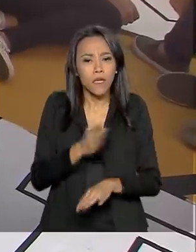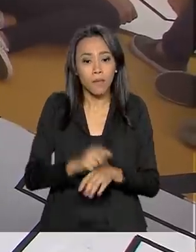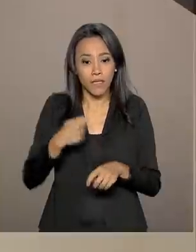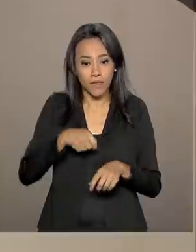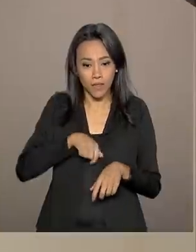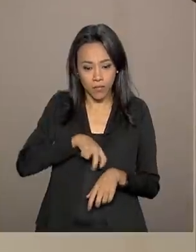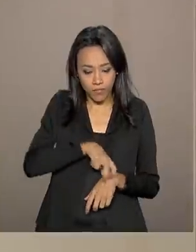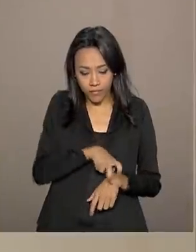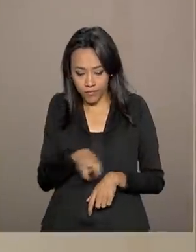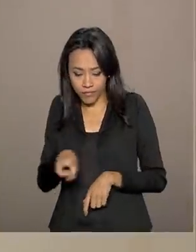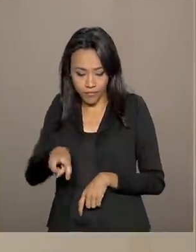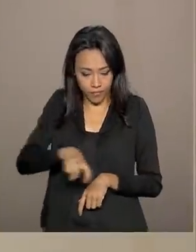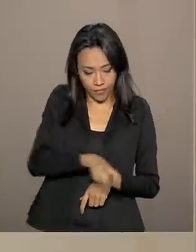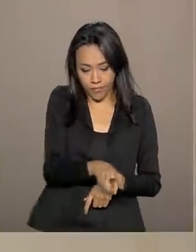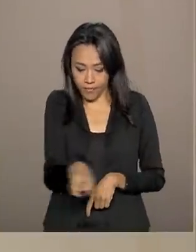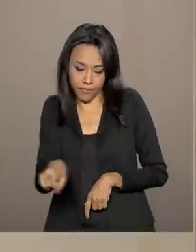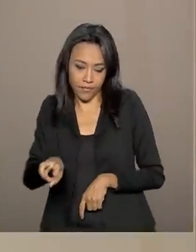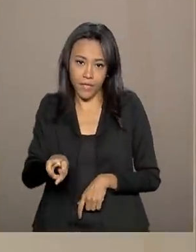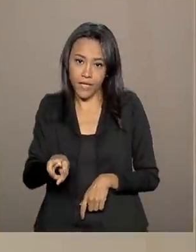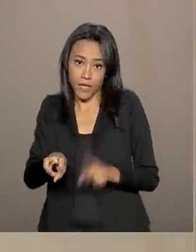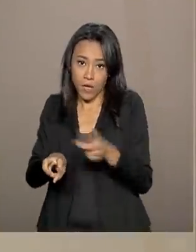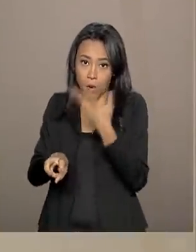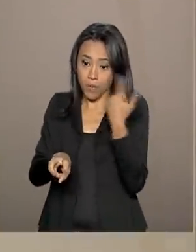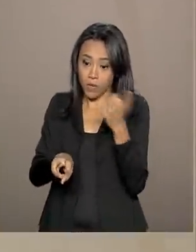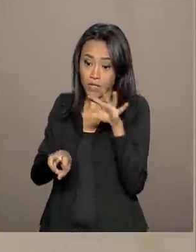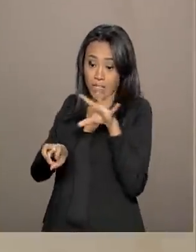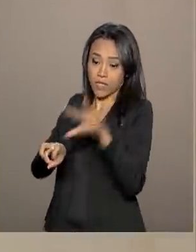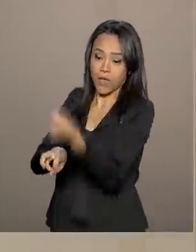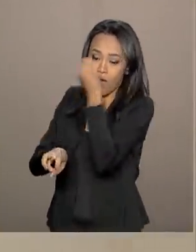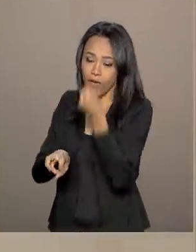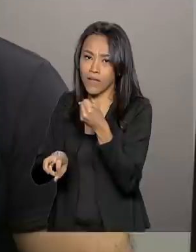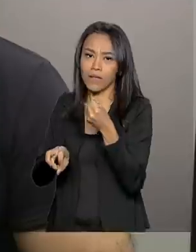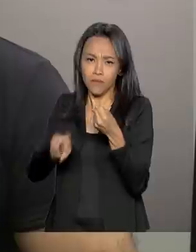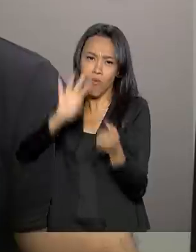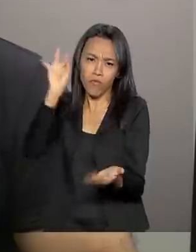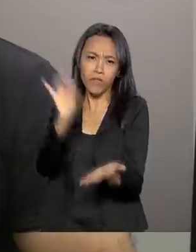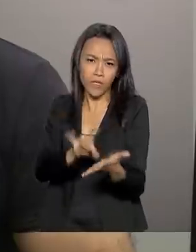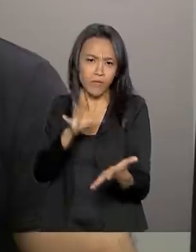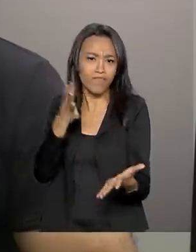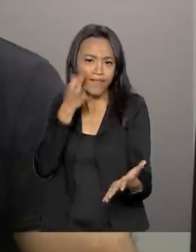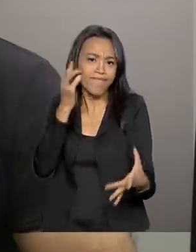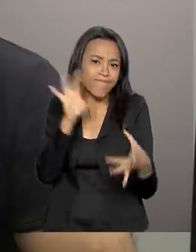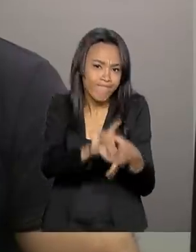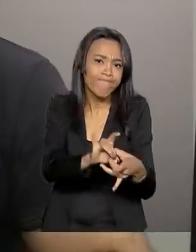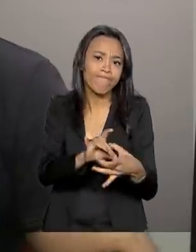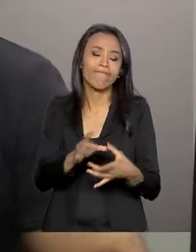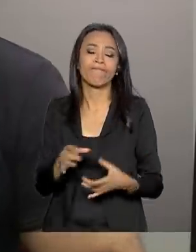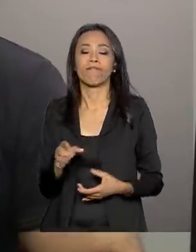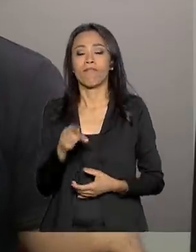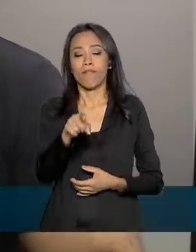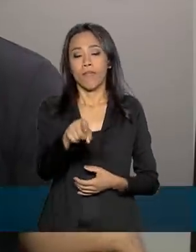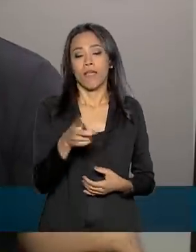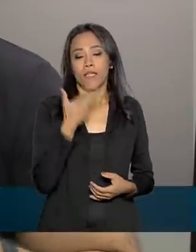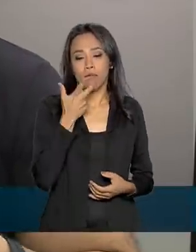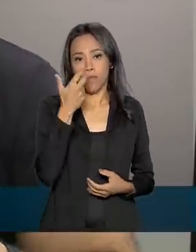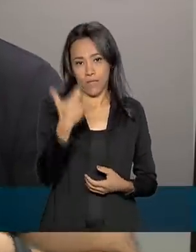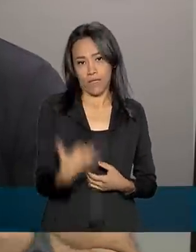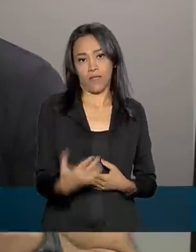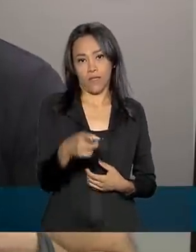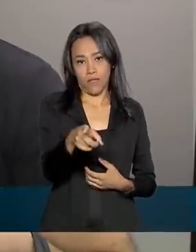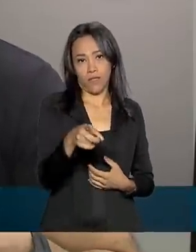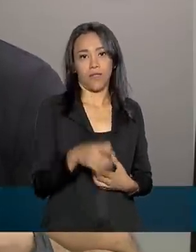um circuito e realizar o resgate de uma vítima como se fosse uma situação real. A motivação, para mim, é